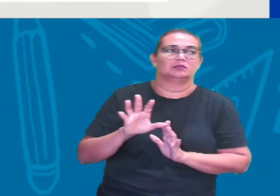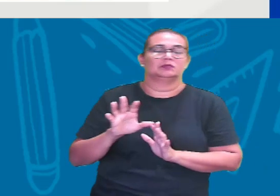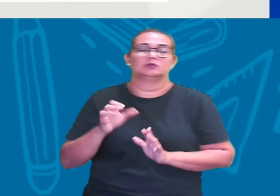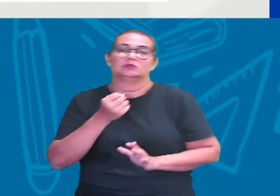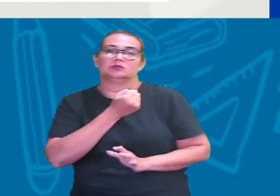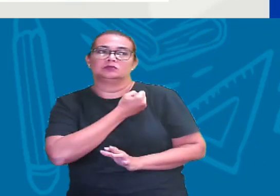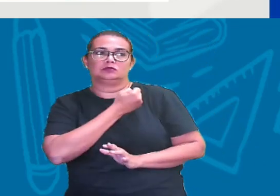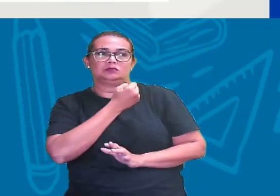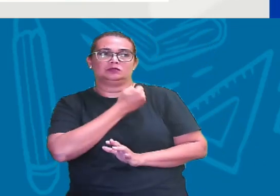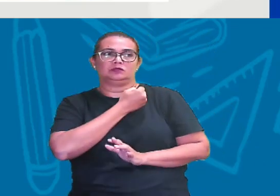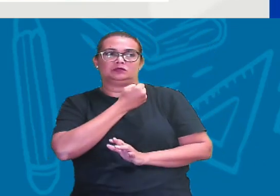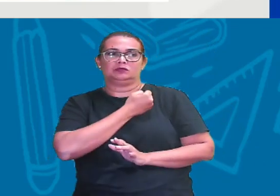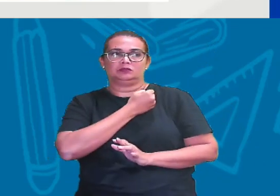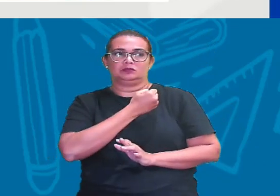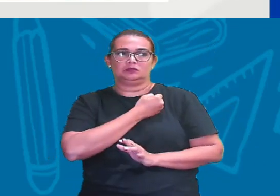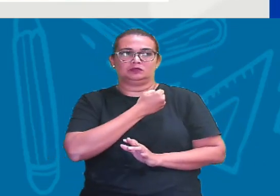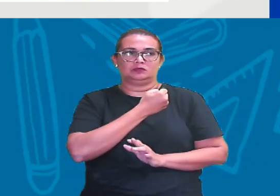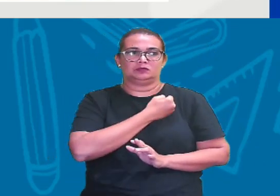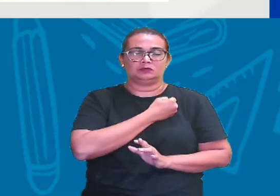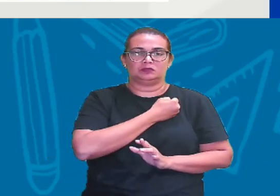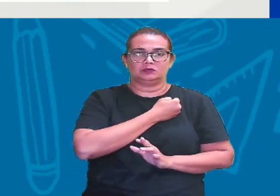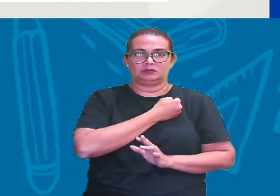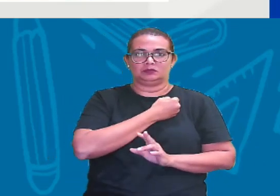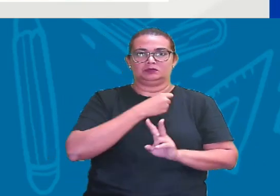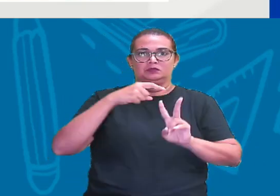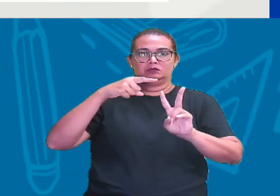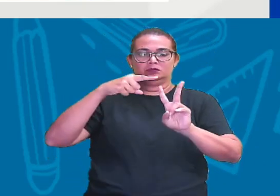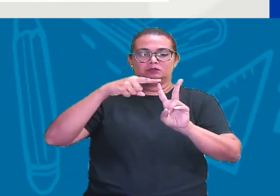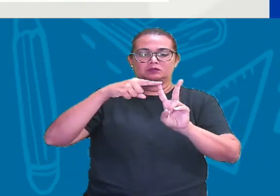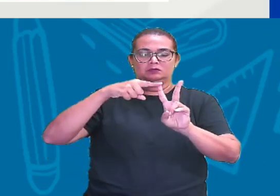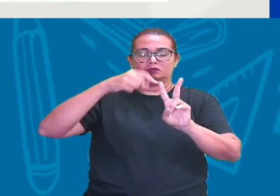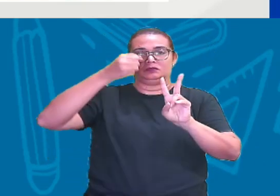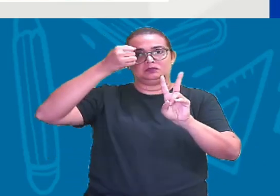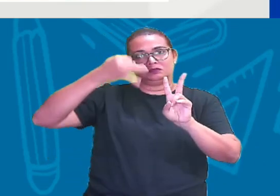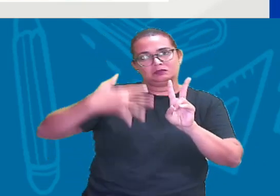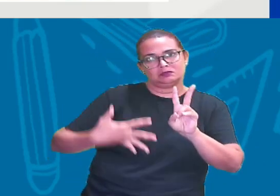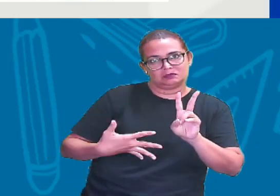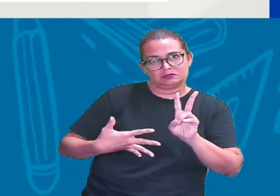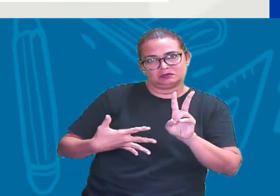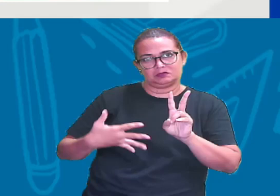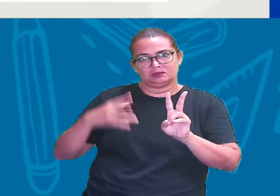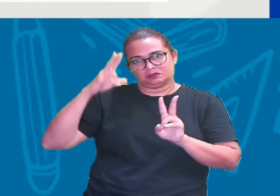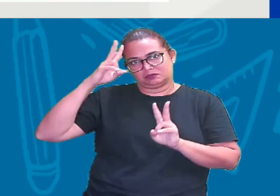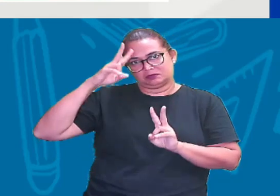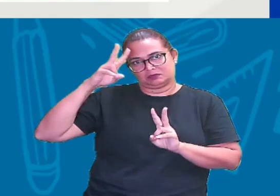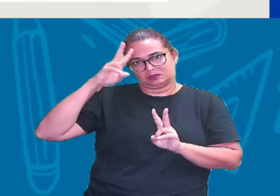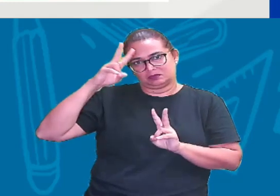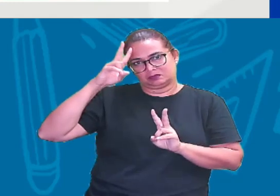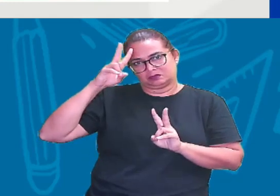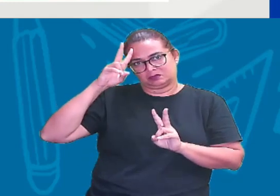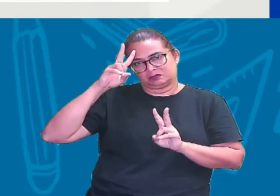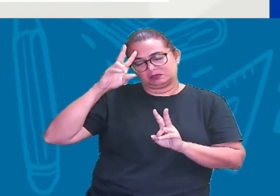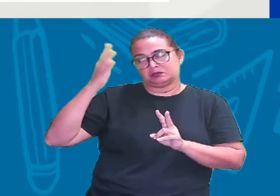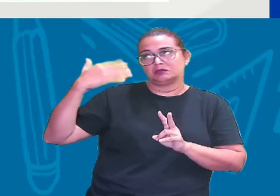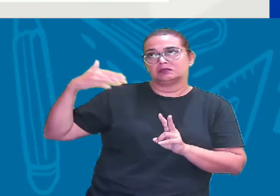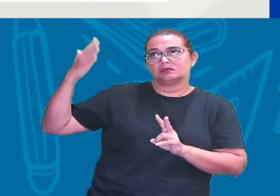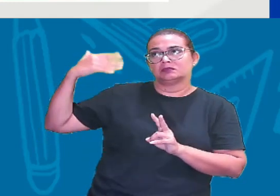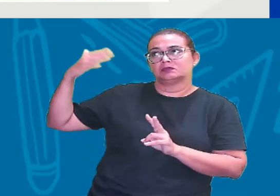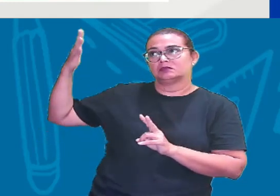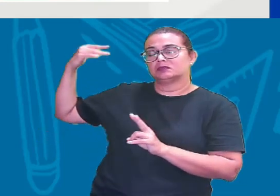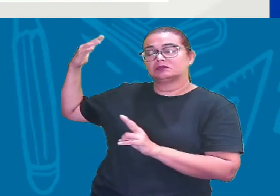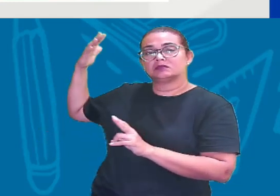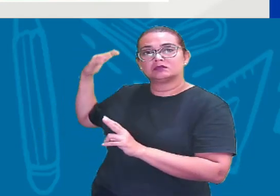os números irracionais, nós vamos lembrar, né? Recordar também lá o